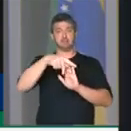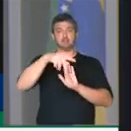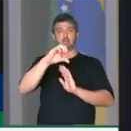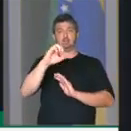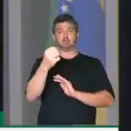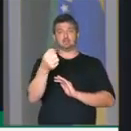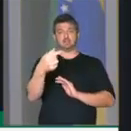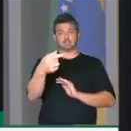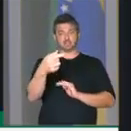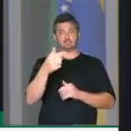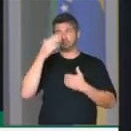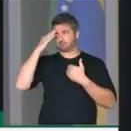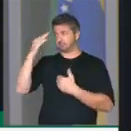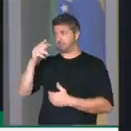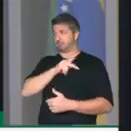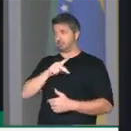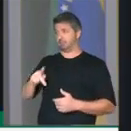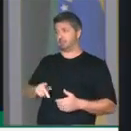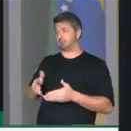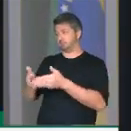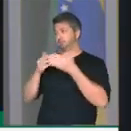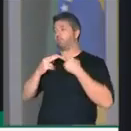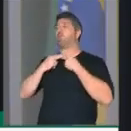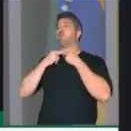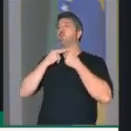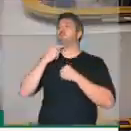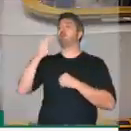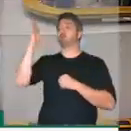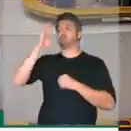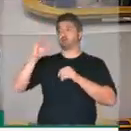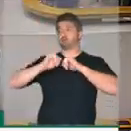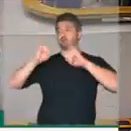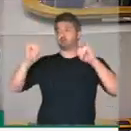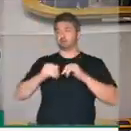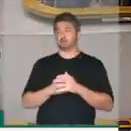907. Obrigado, presidente. Eu peço que seja lido na voz do Brasil. Obrigado, deputado Felipe Carrilho.